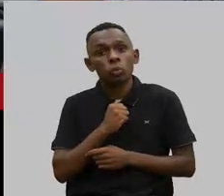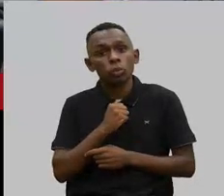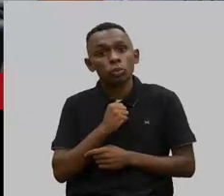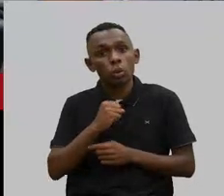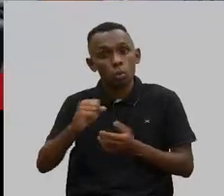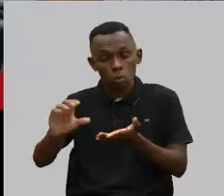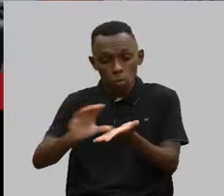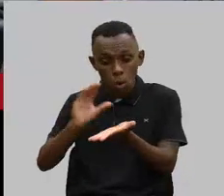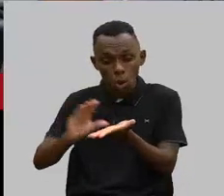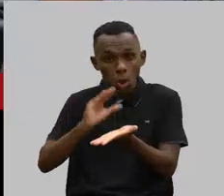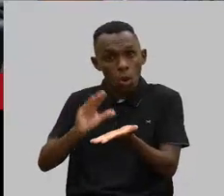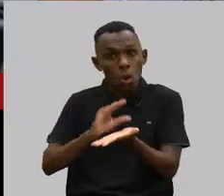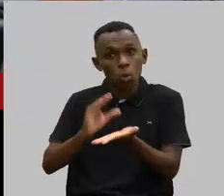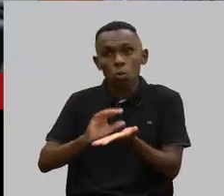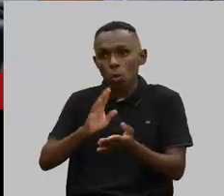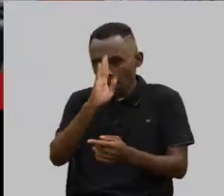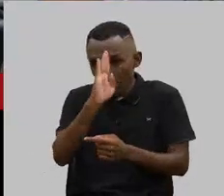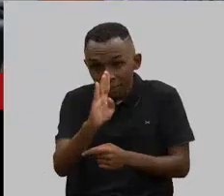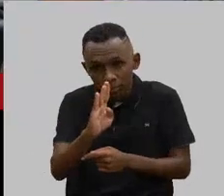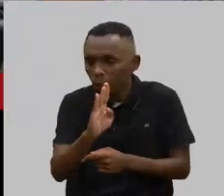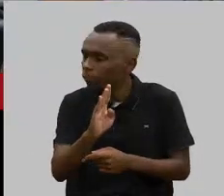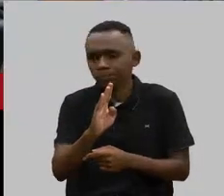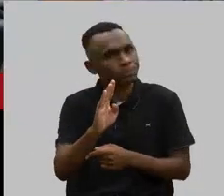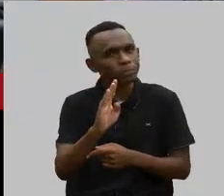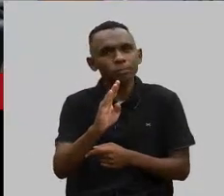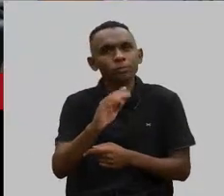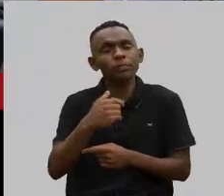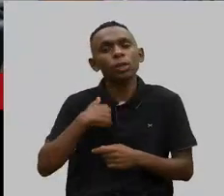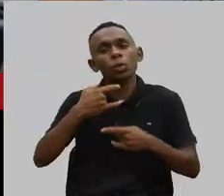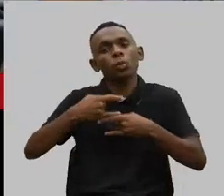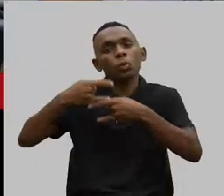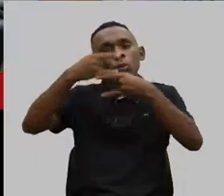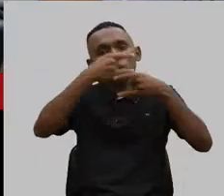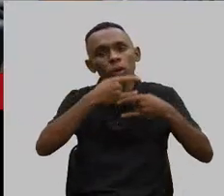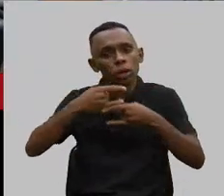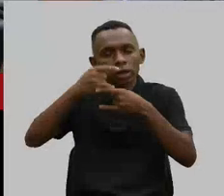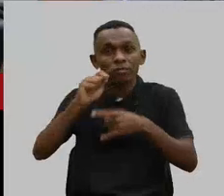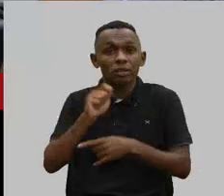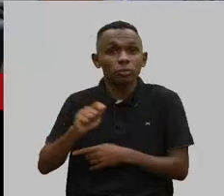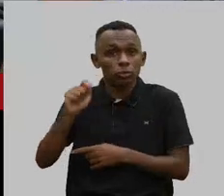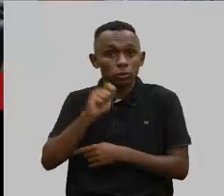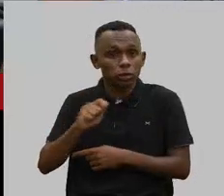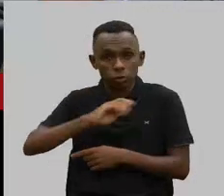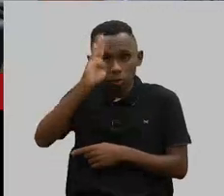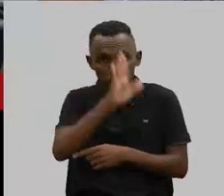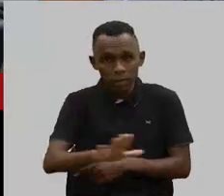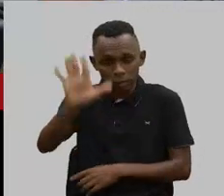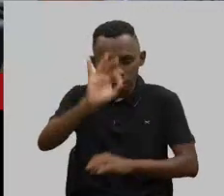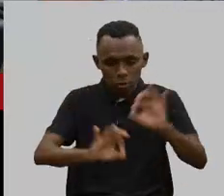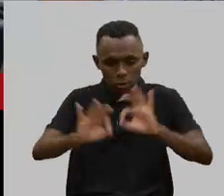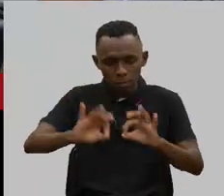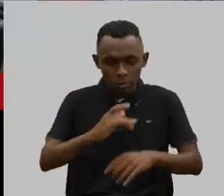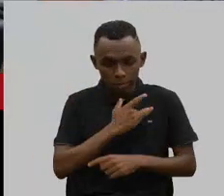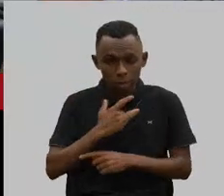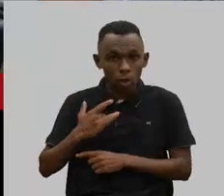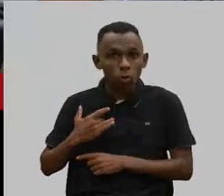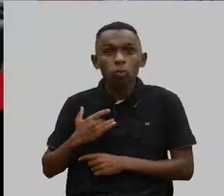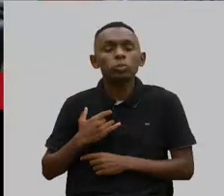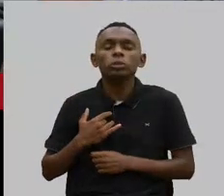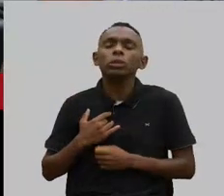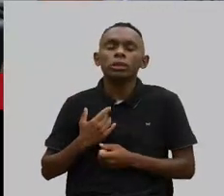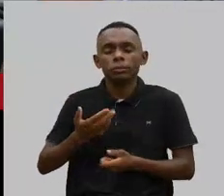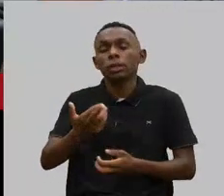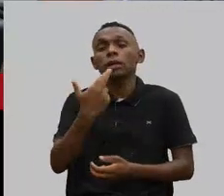imperar no nosso país. Eu fiz uma live com a Associação Brasileira de Planos de Saúde e o que que eles me